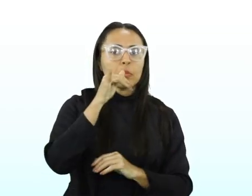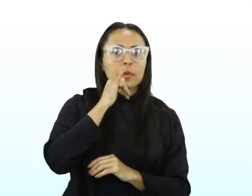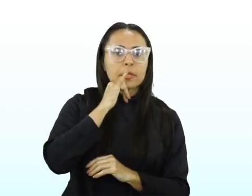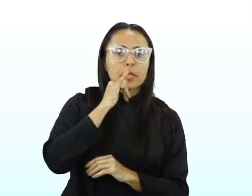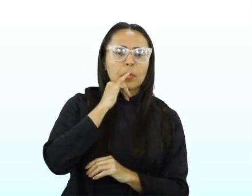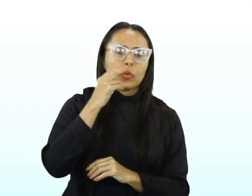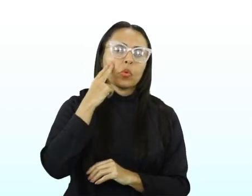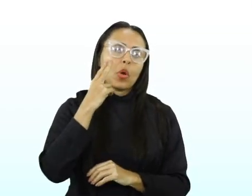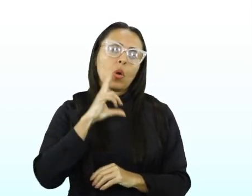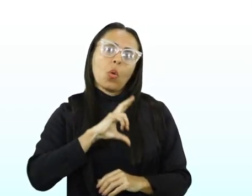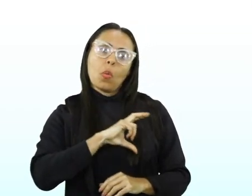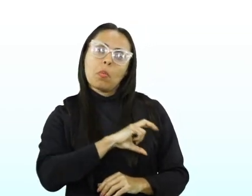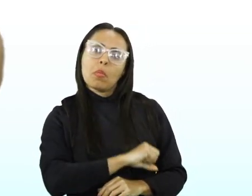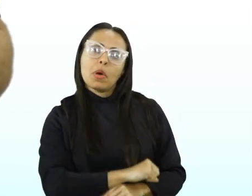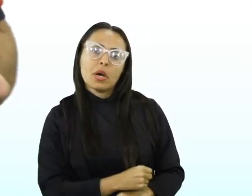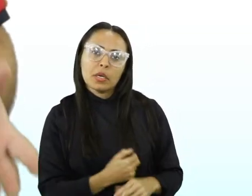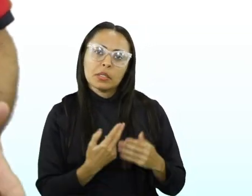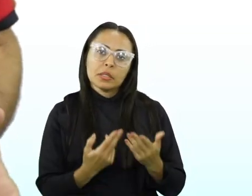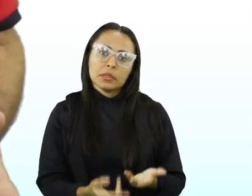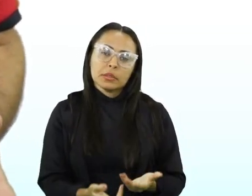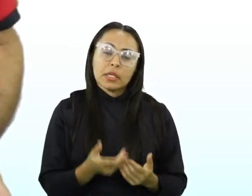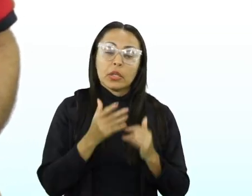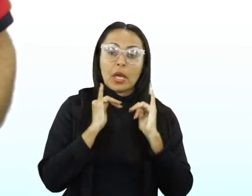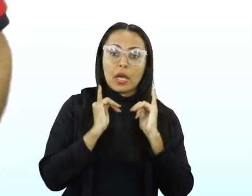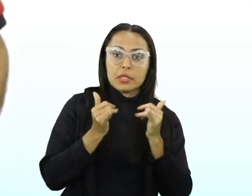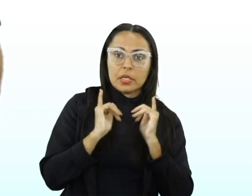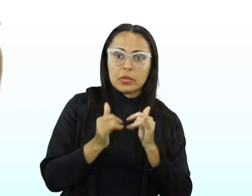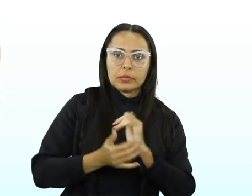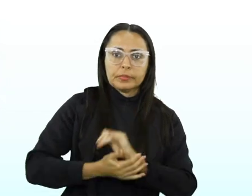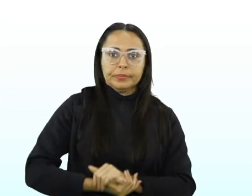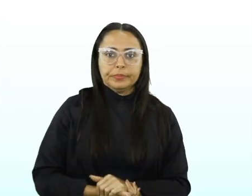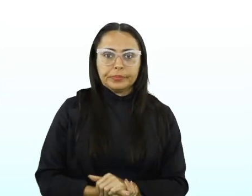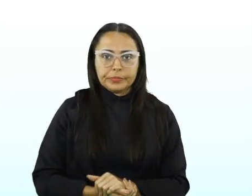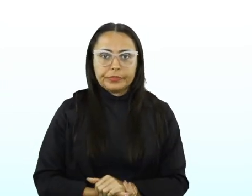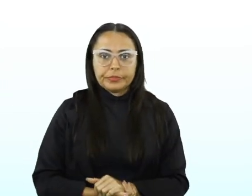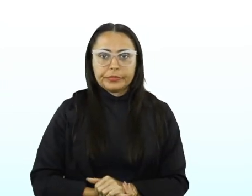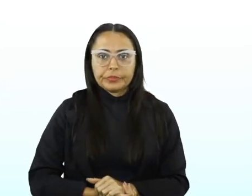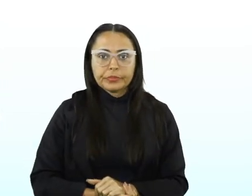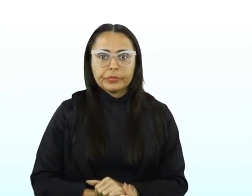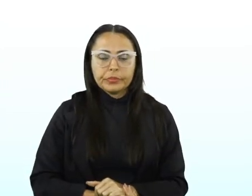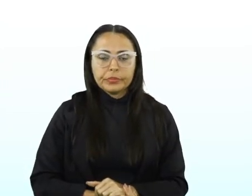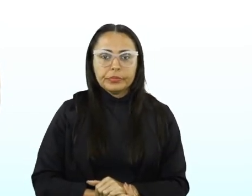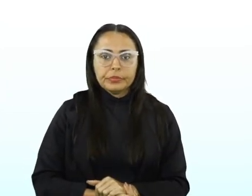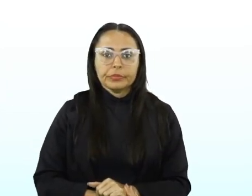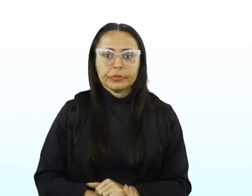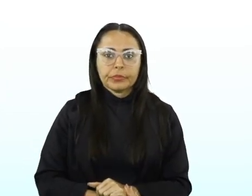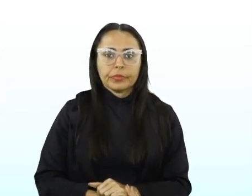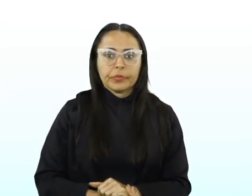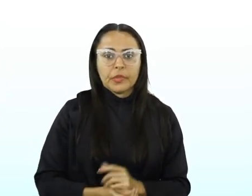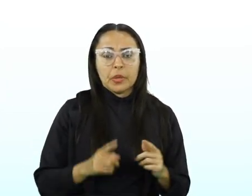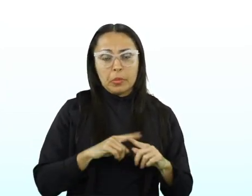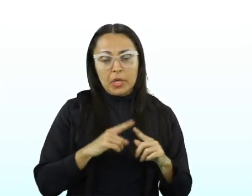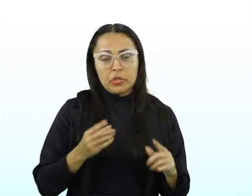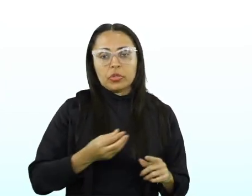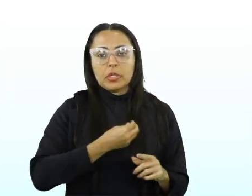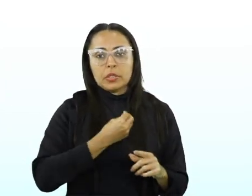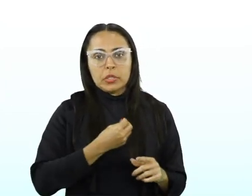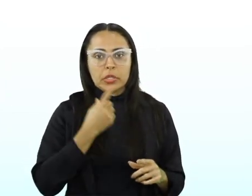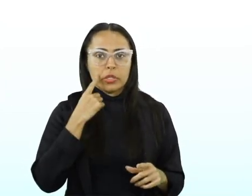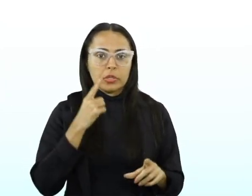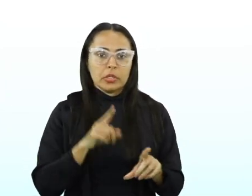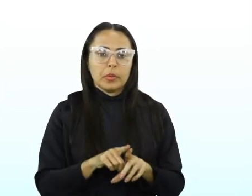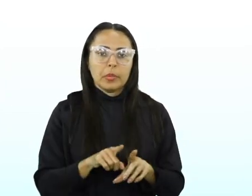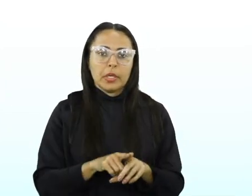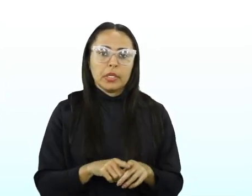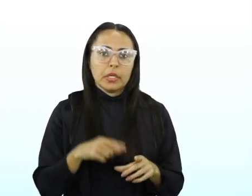em um romance. Um romance é um texto que predomina a narração, não é? A narrativa, ações, mas que existe em passagem também